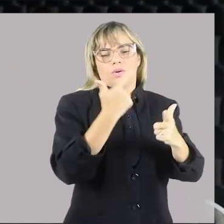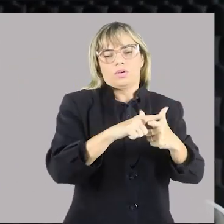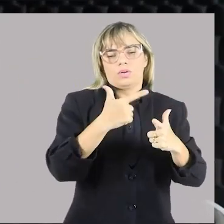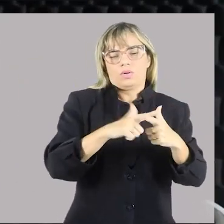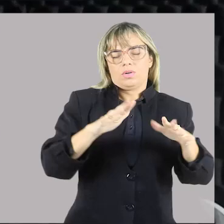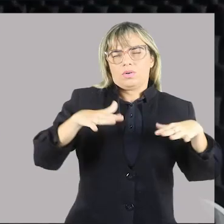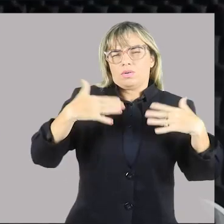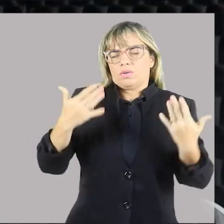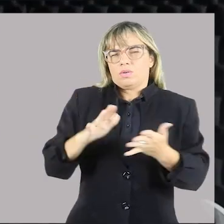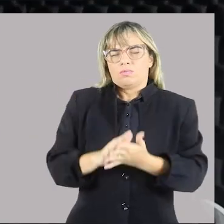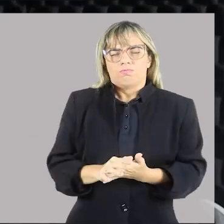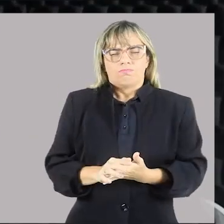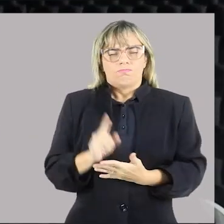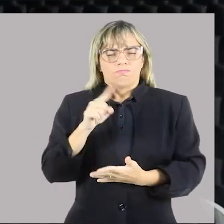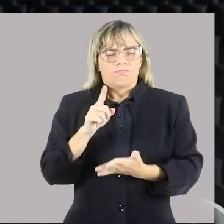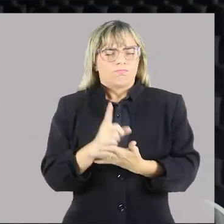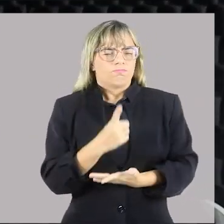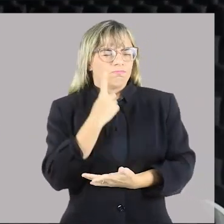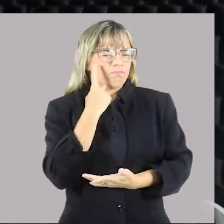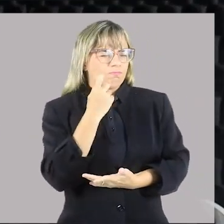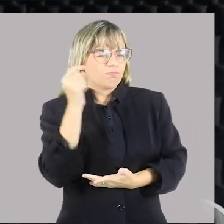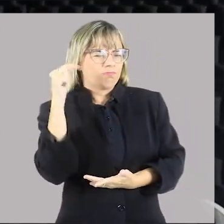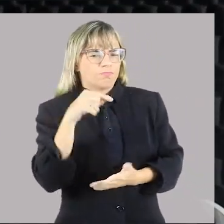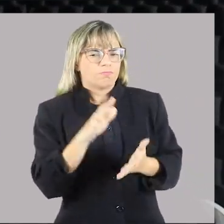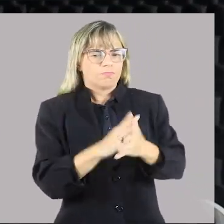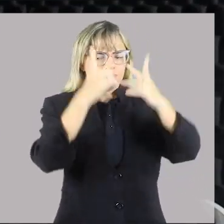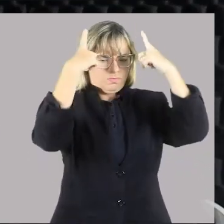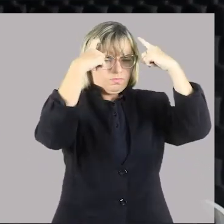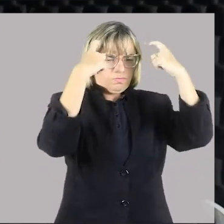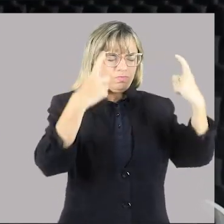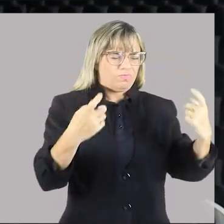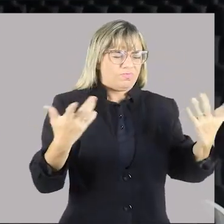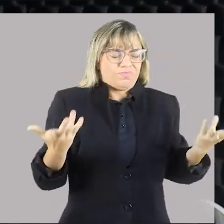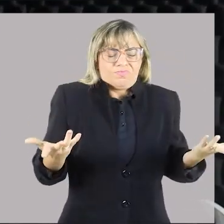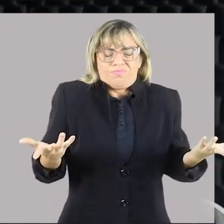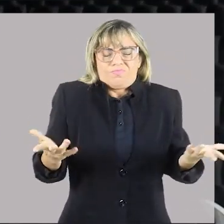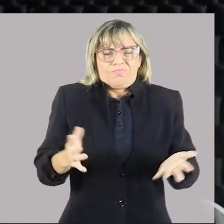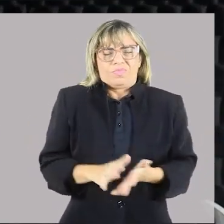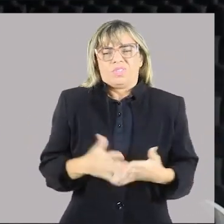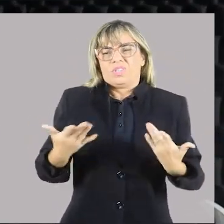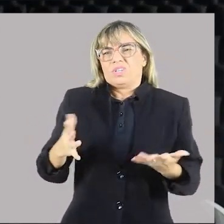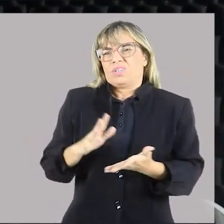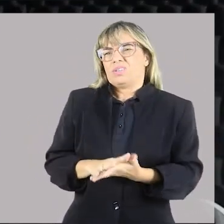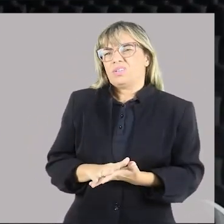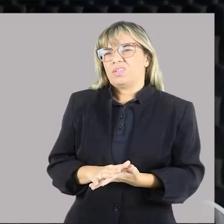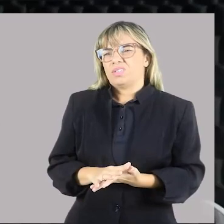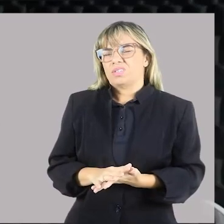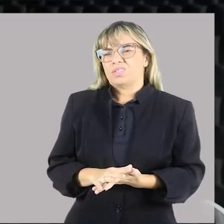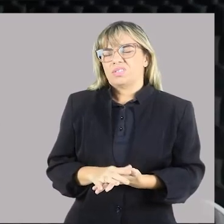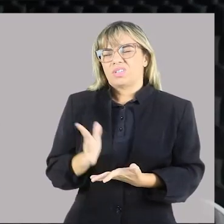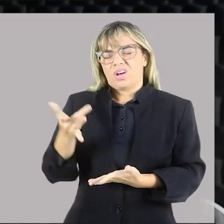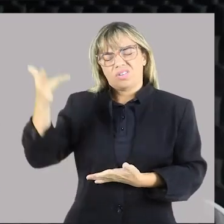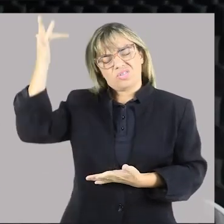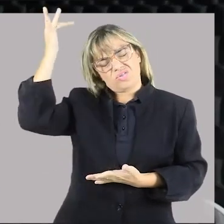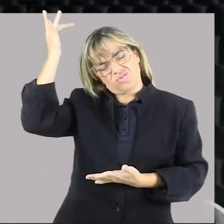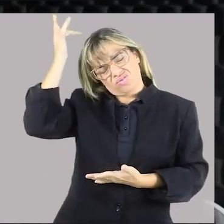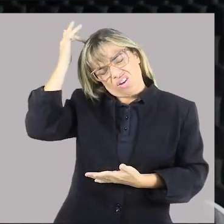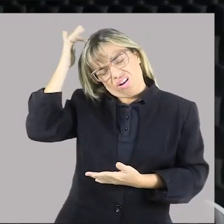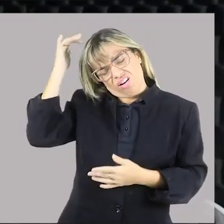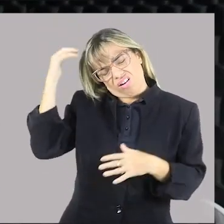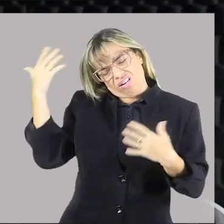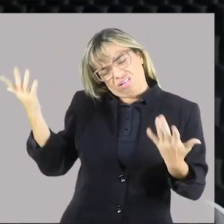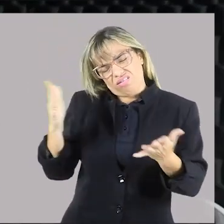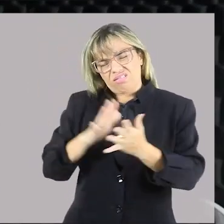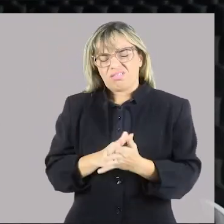quando você acaba se deparando com essa primeira violência, poxa, já está chato falar sobre violência. Vai